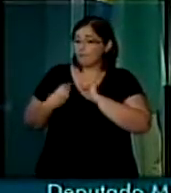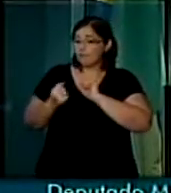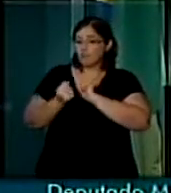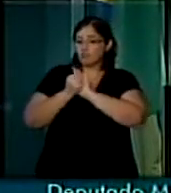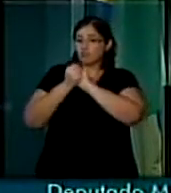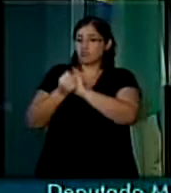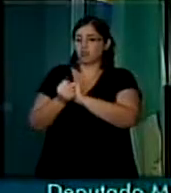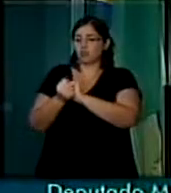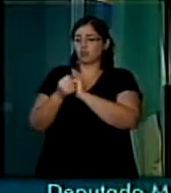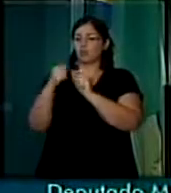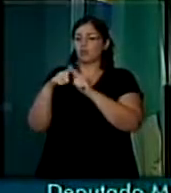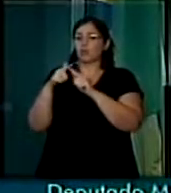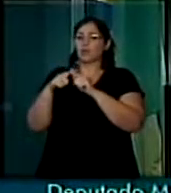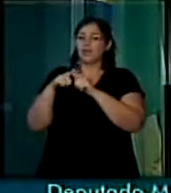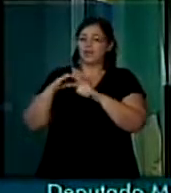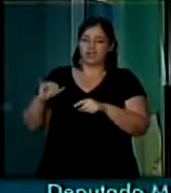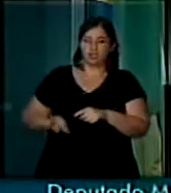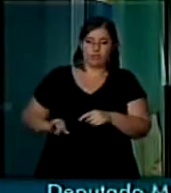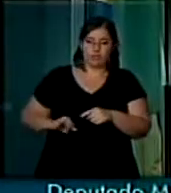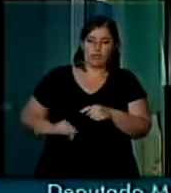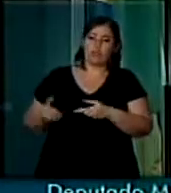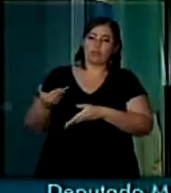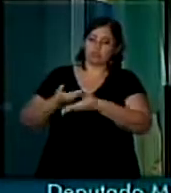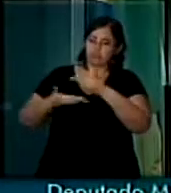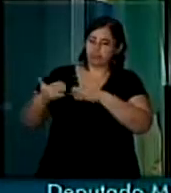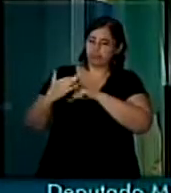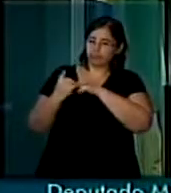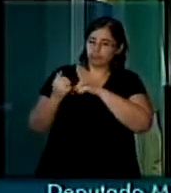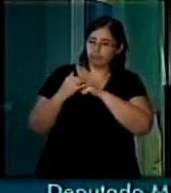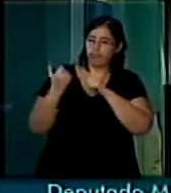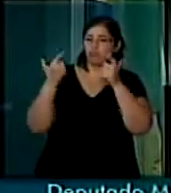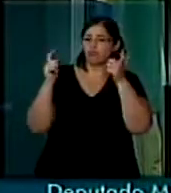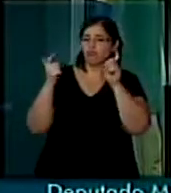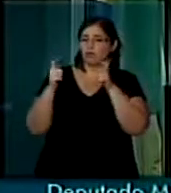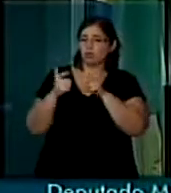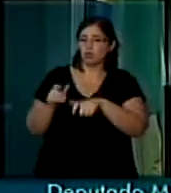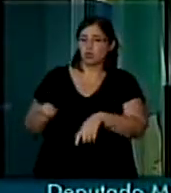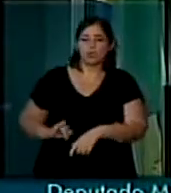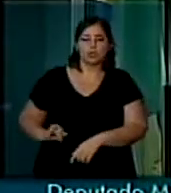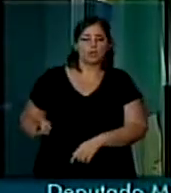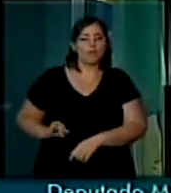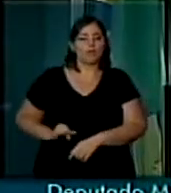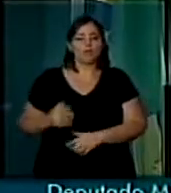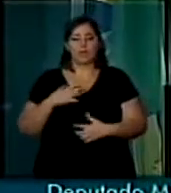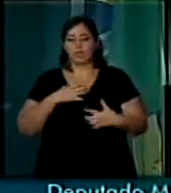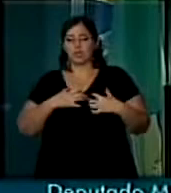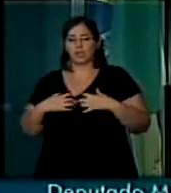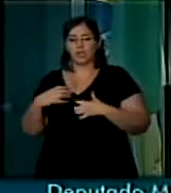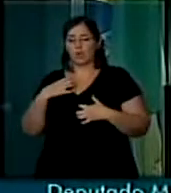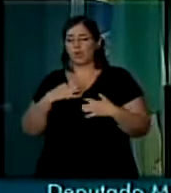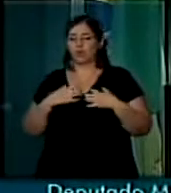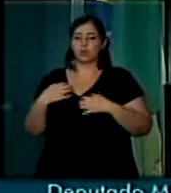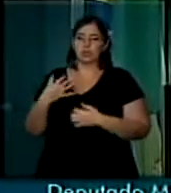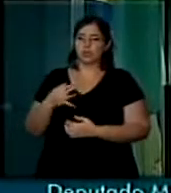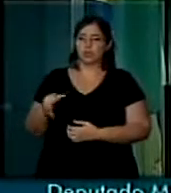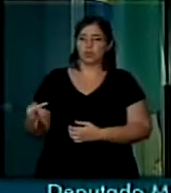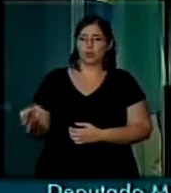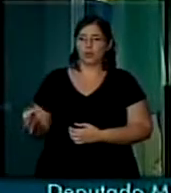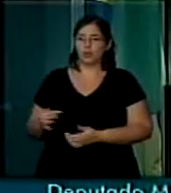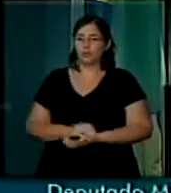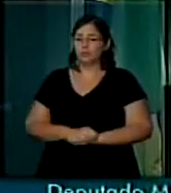dividir este sofrimento, para minimizar esta agonia, esta dor,